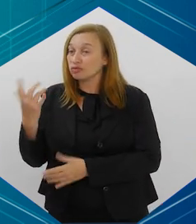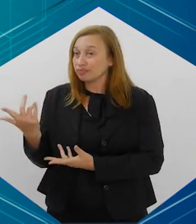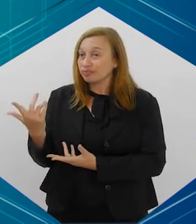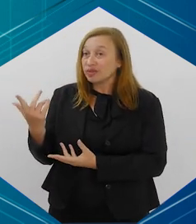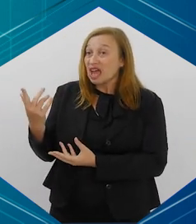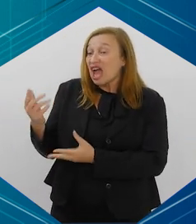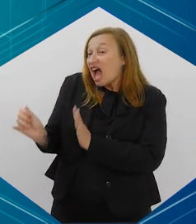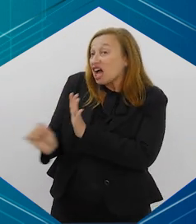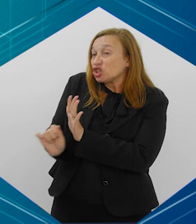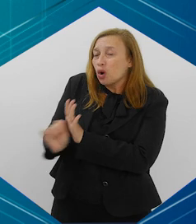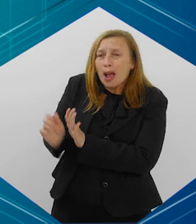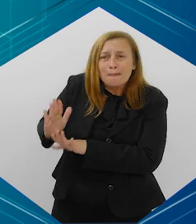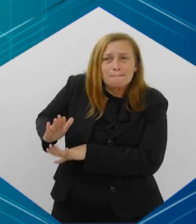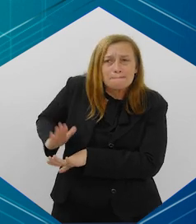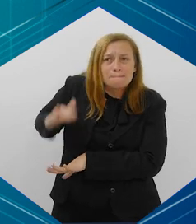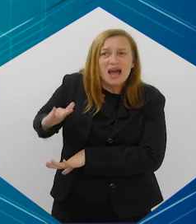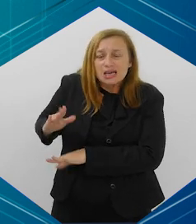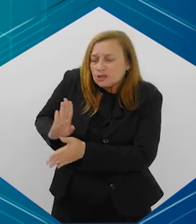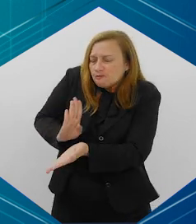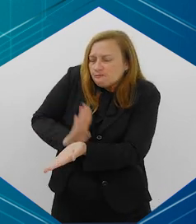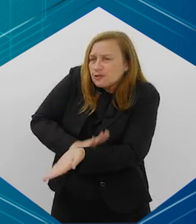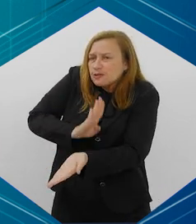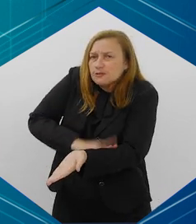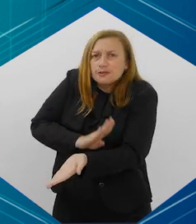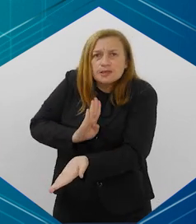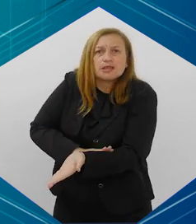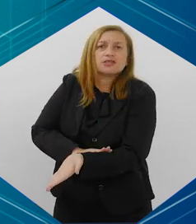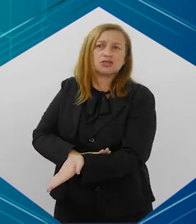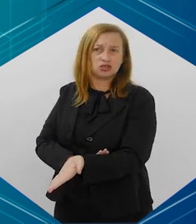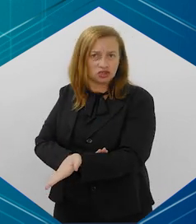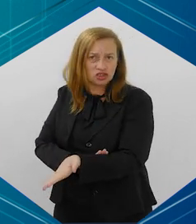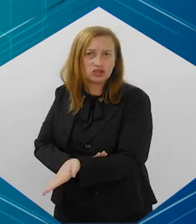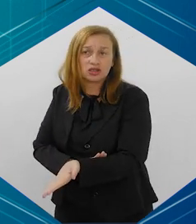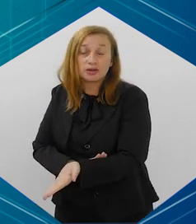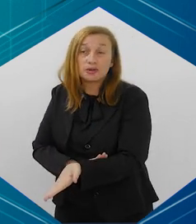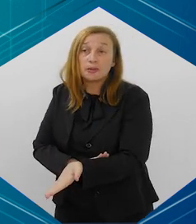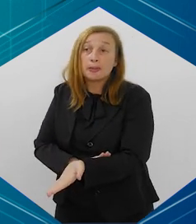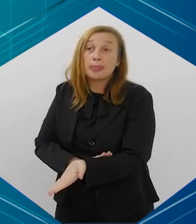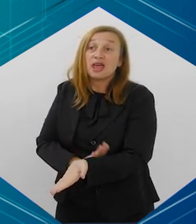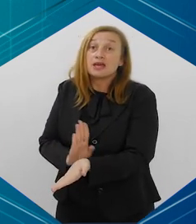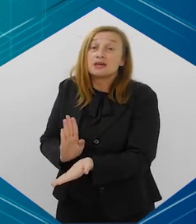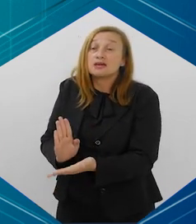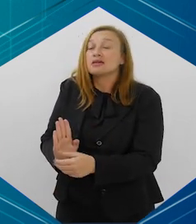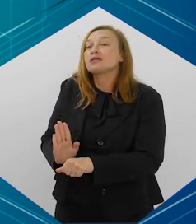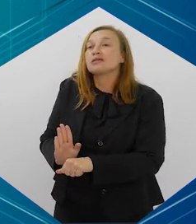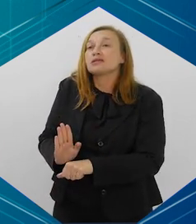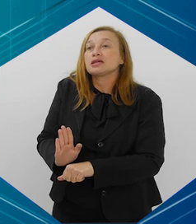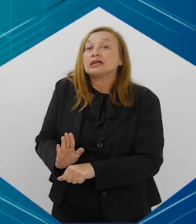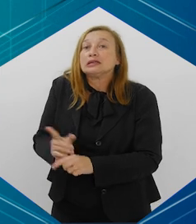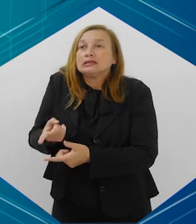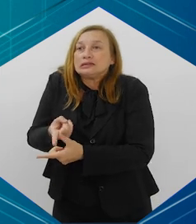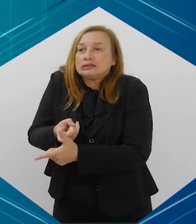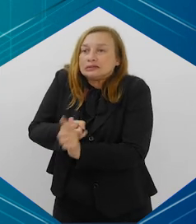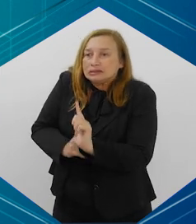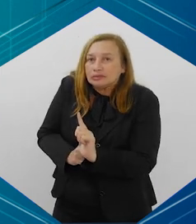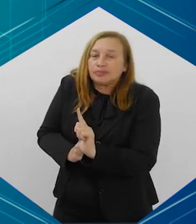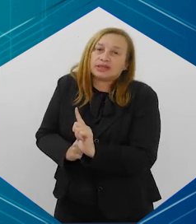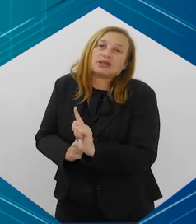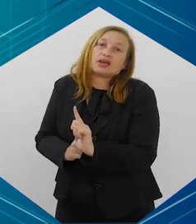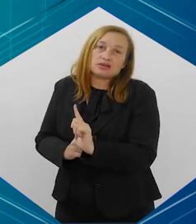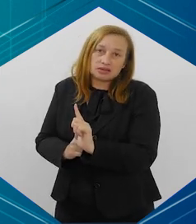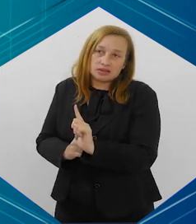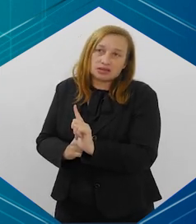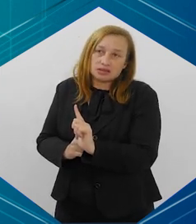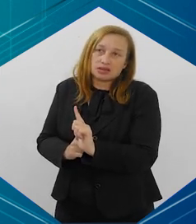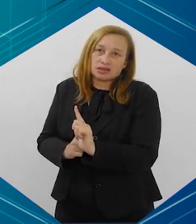no vape, ela é uma das drogas mais viciantes, mas que mais causam dependência